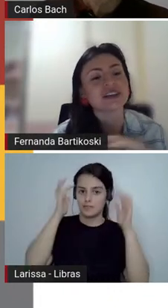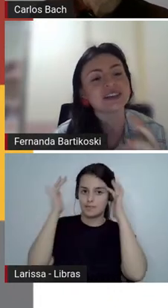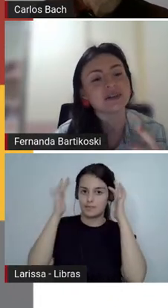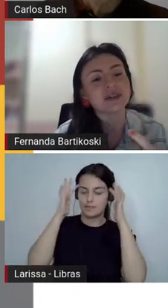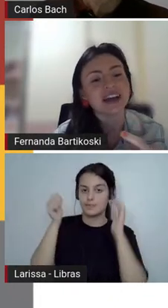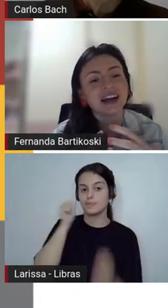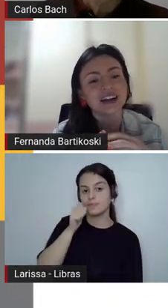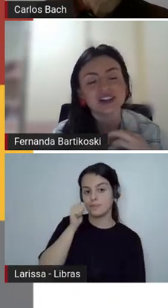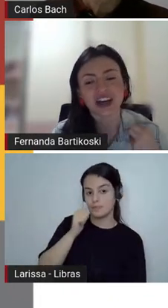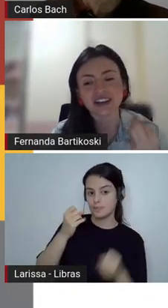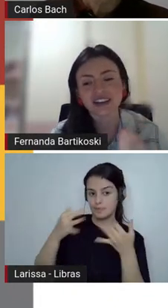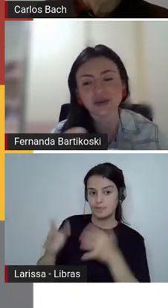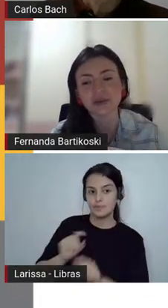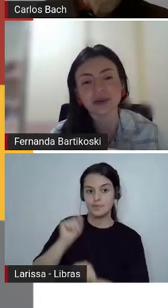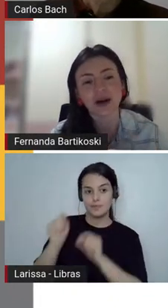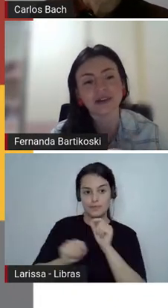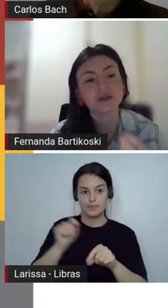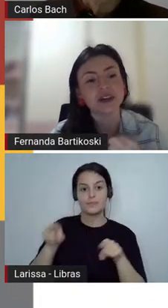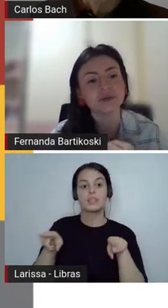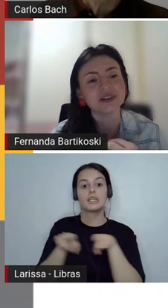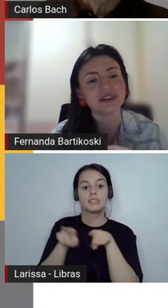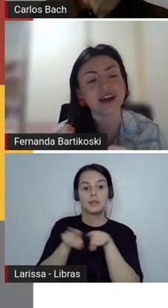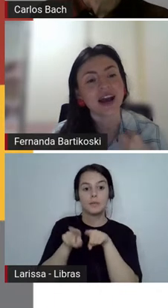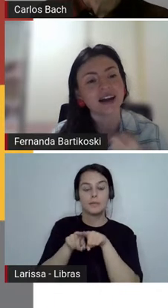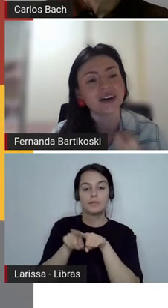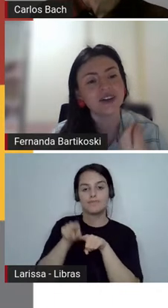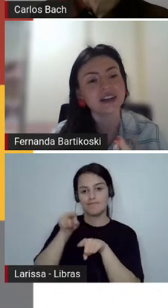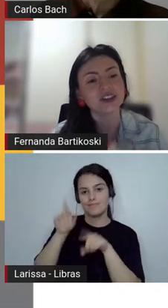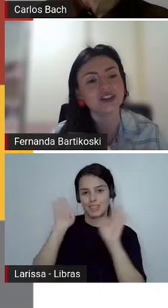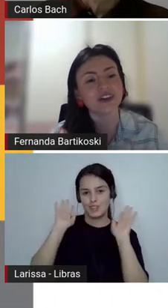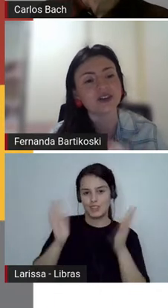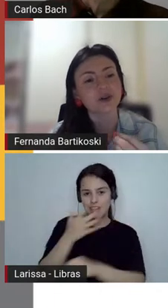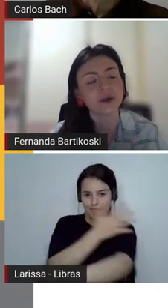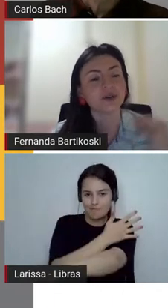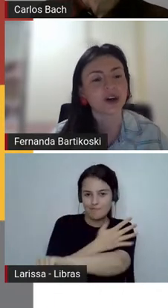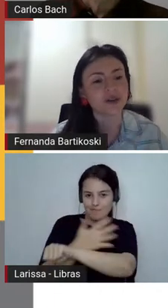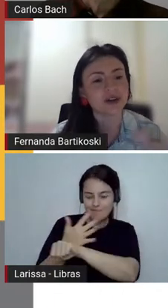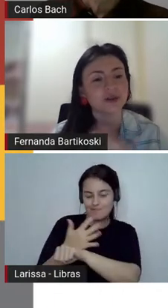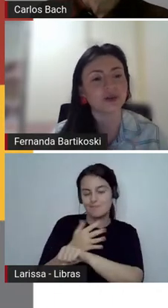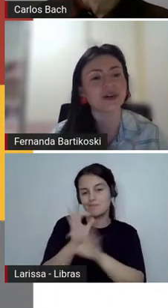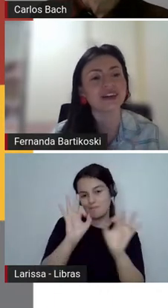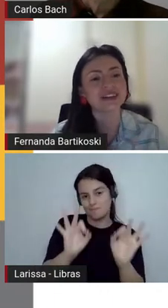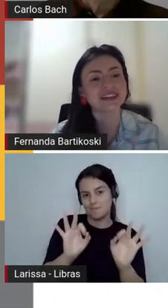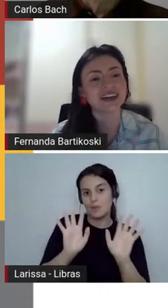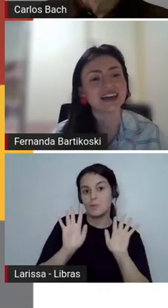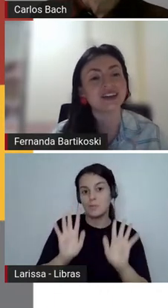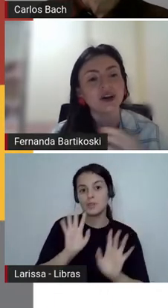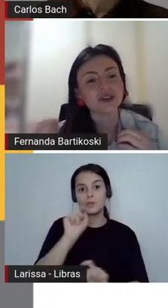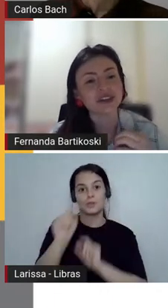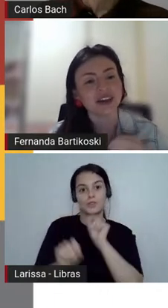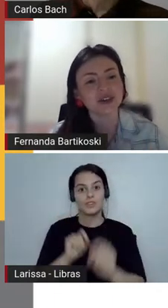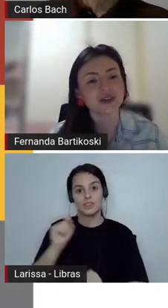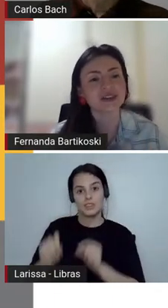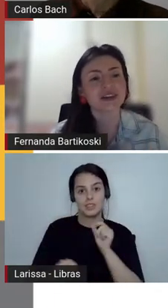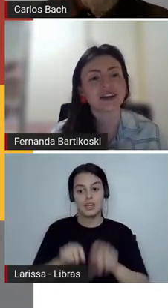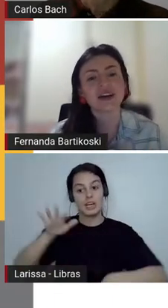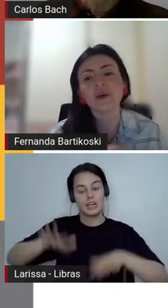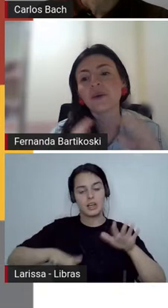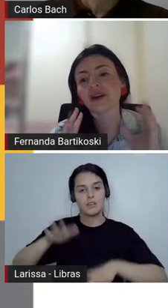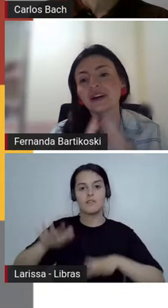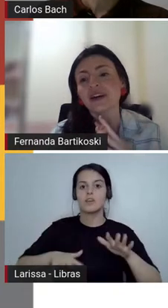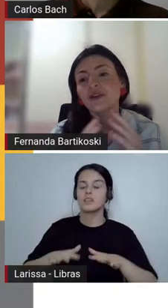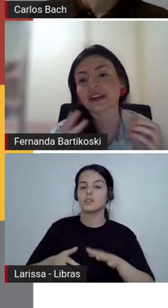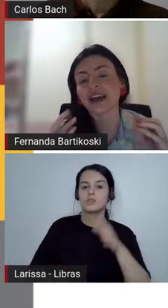nós que estamos, já estamos habituados, mesmo assim, cada vez a gente vai descobrindo novos autores, novos textos.